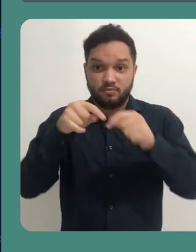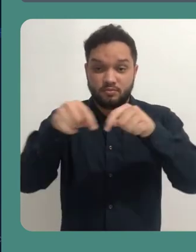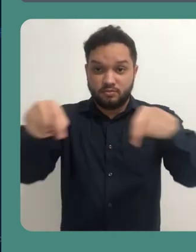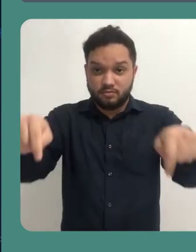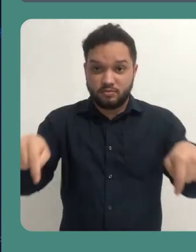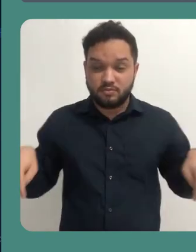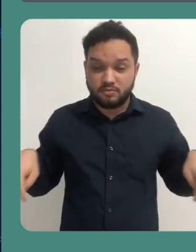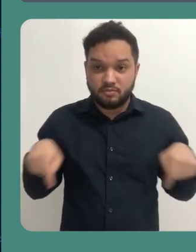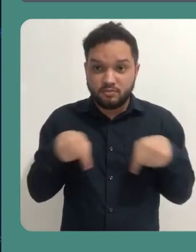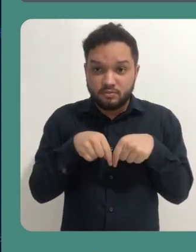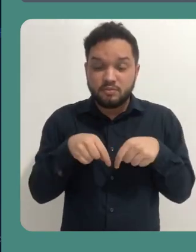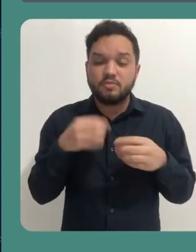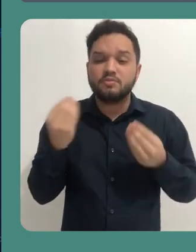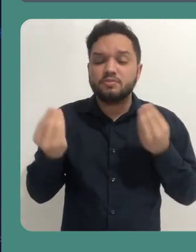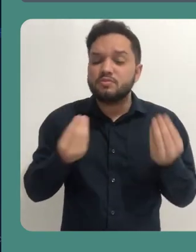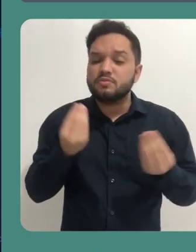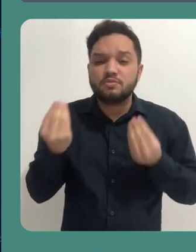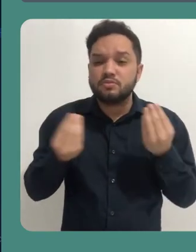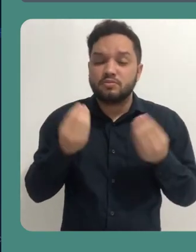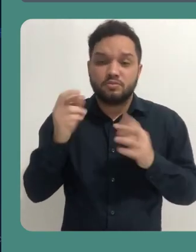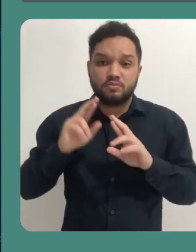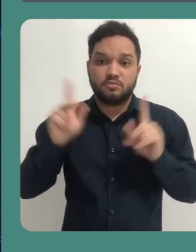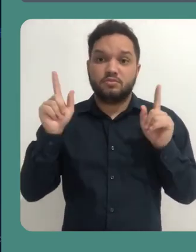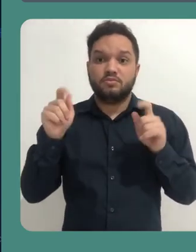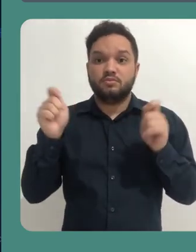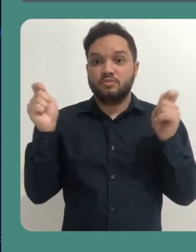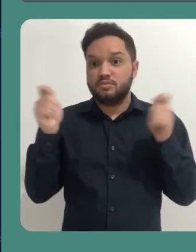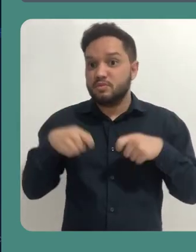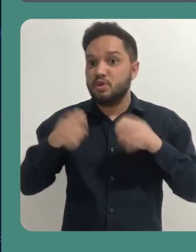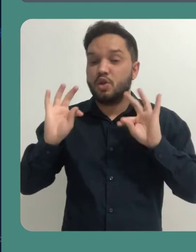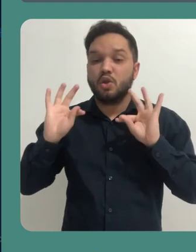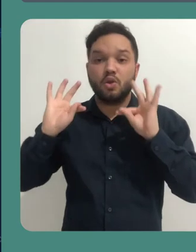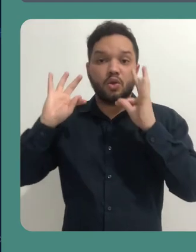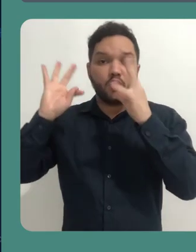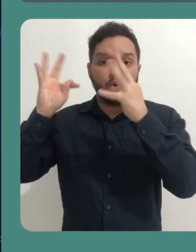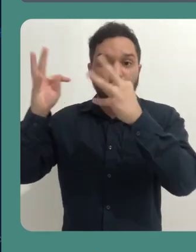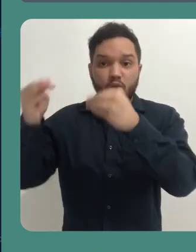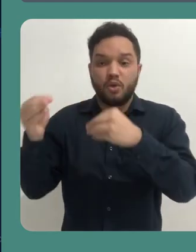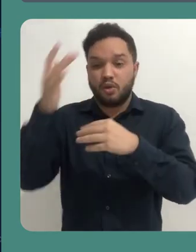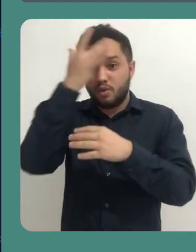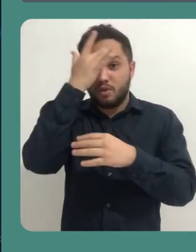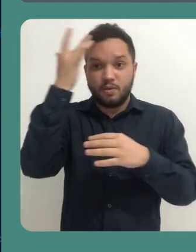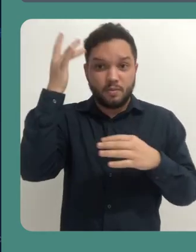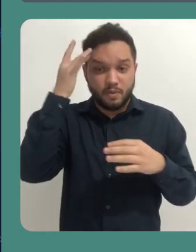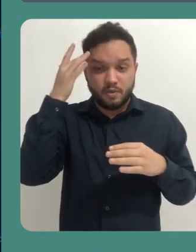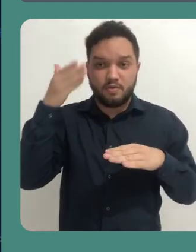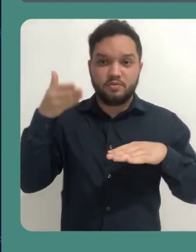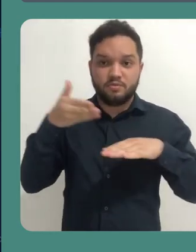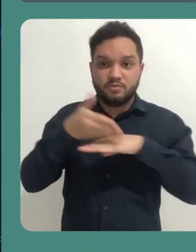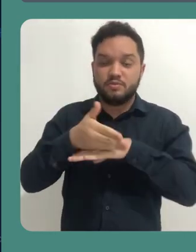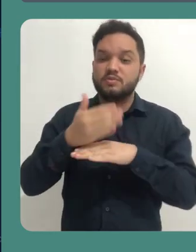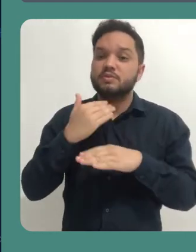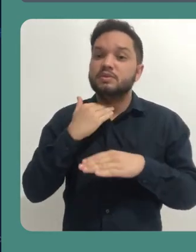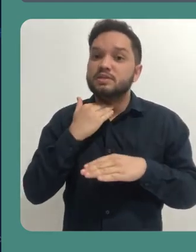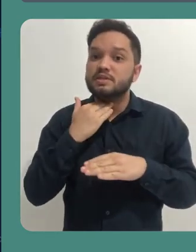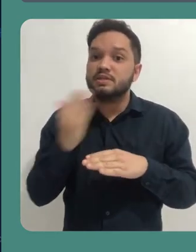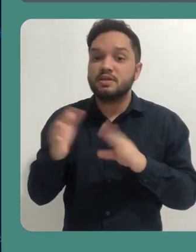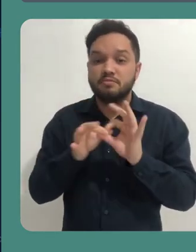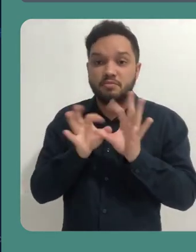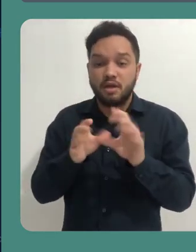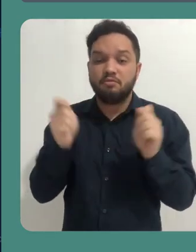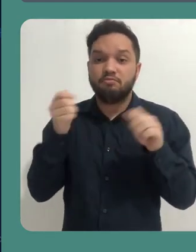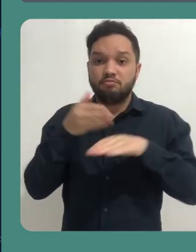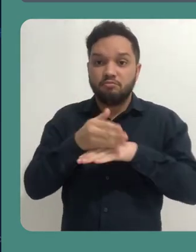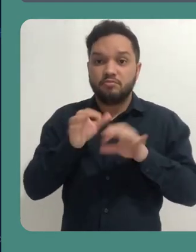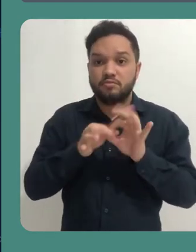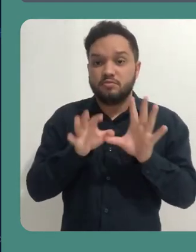todos os convidados entrem sem moderação, aquela mensagem anterior não vai aparecer e o usuário vem